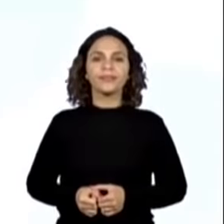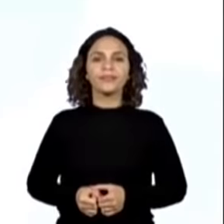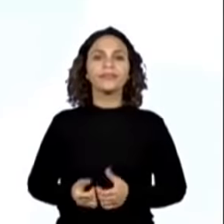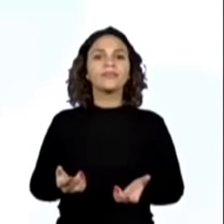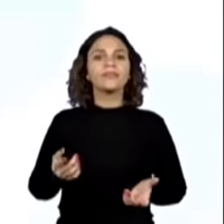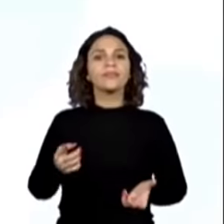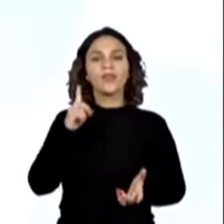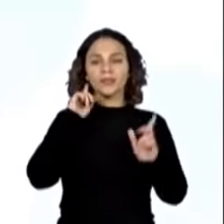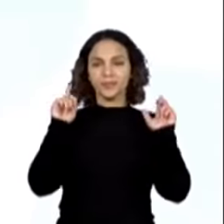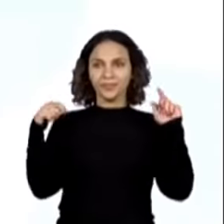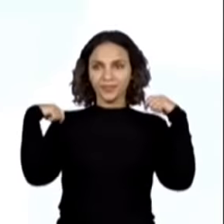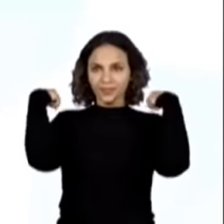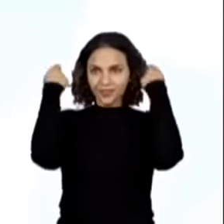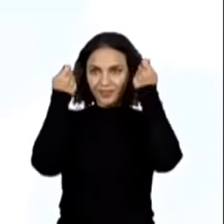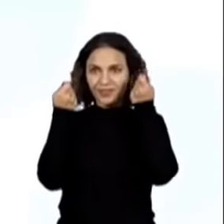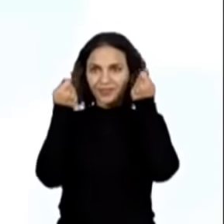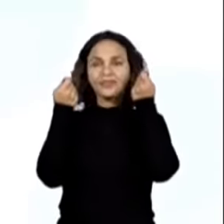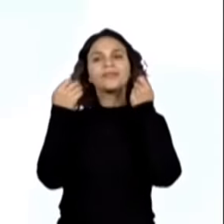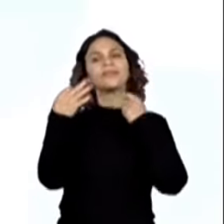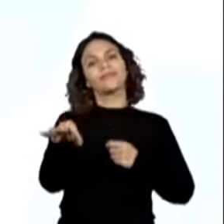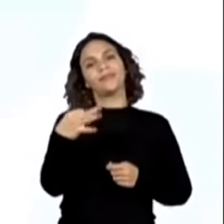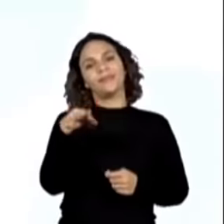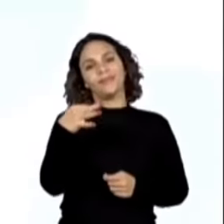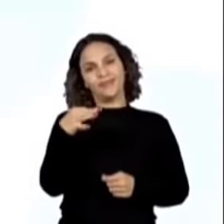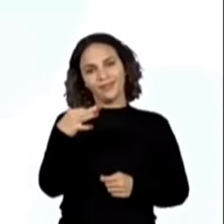tem aqui, chapéuzinho vermelho. Então, vamos lá, ó.